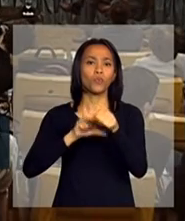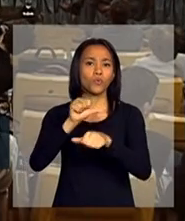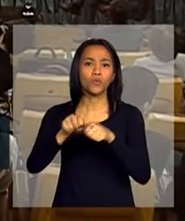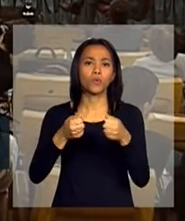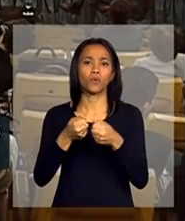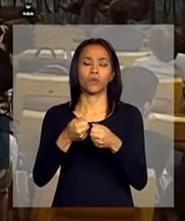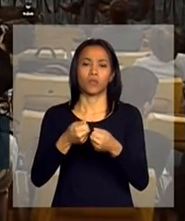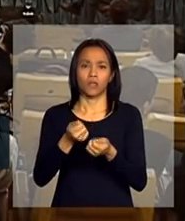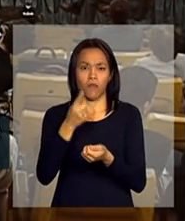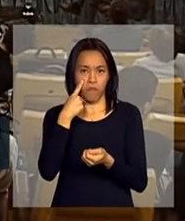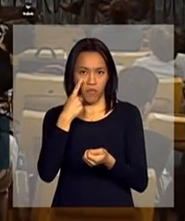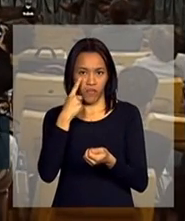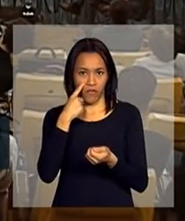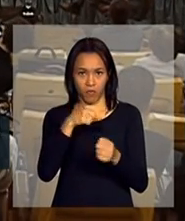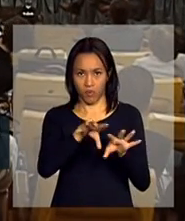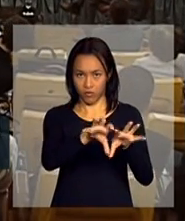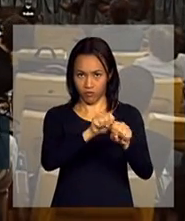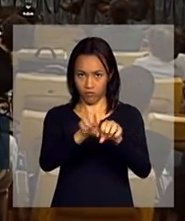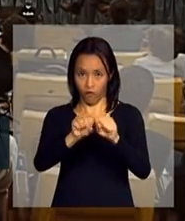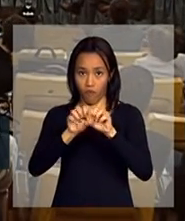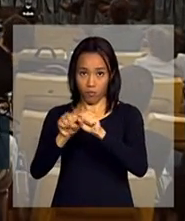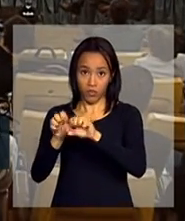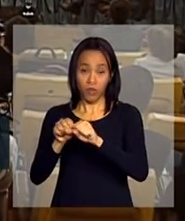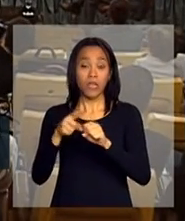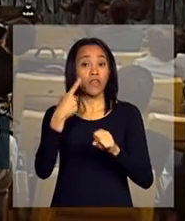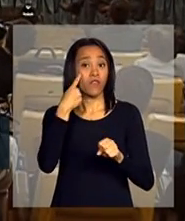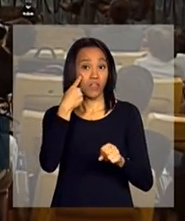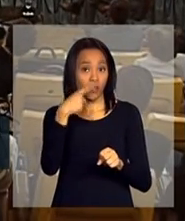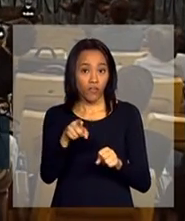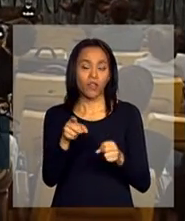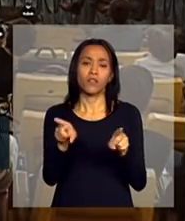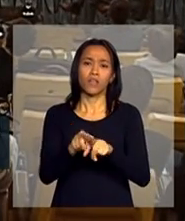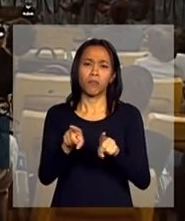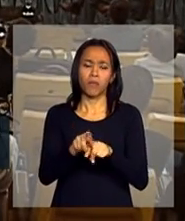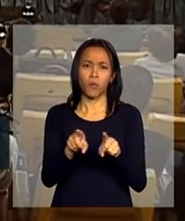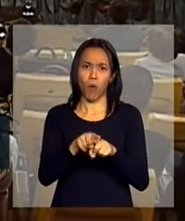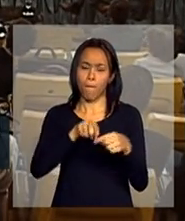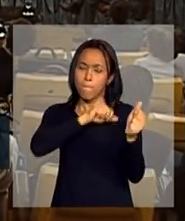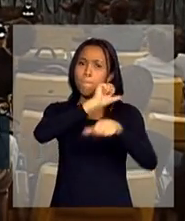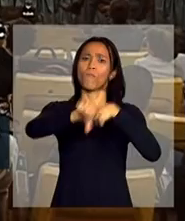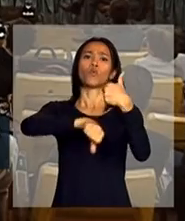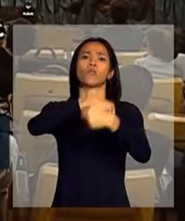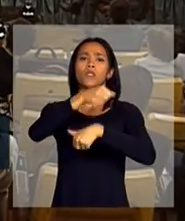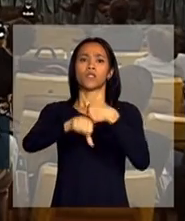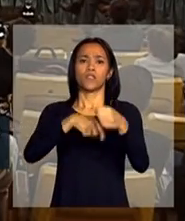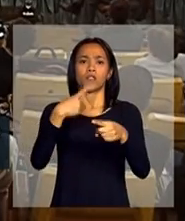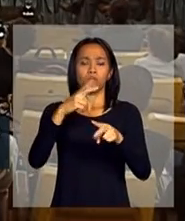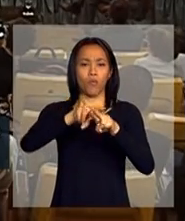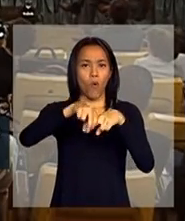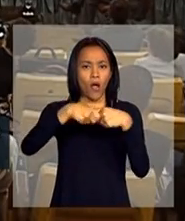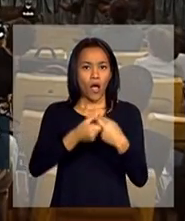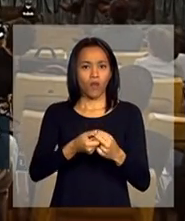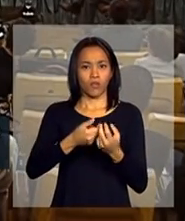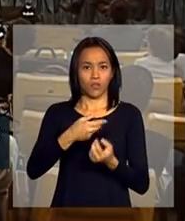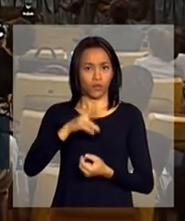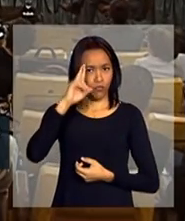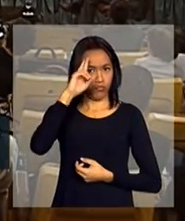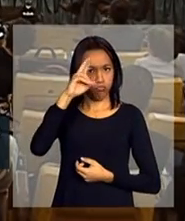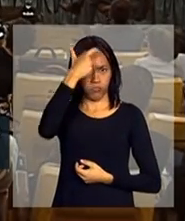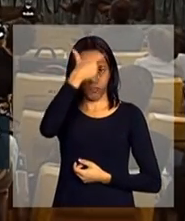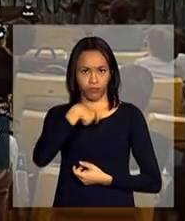E aqui tem uma verdadeira revolução acontecendo com a de venda do microempreendedor individual a partir de